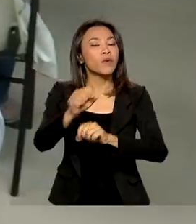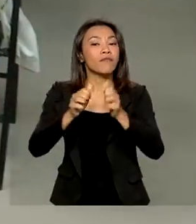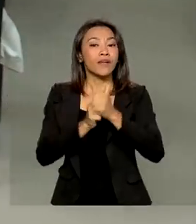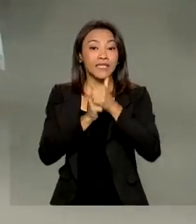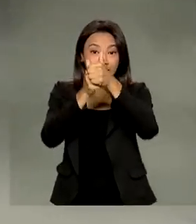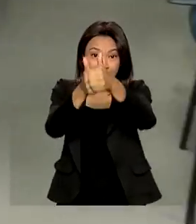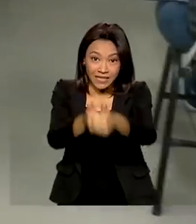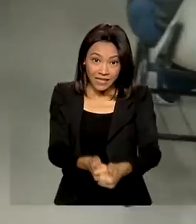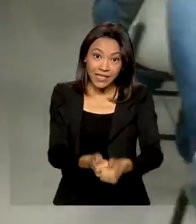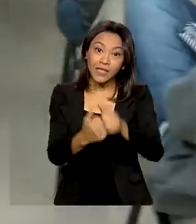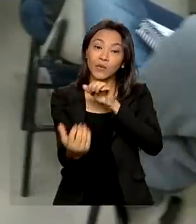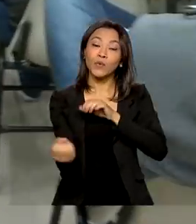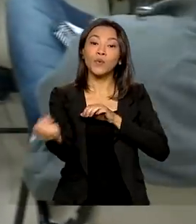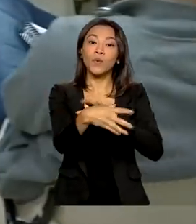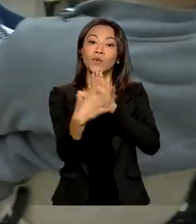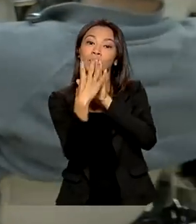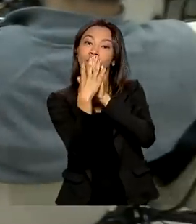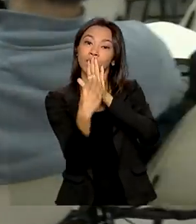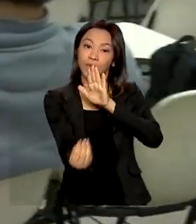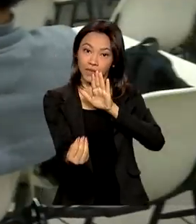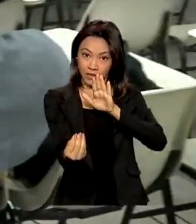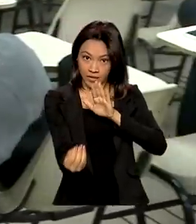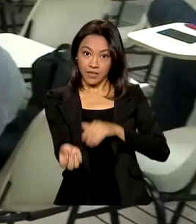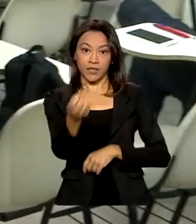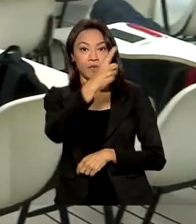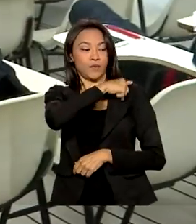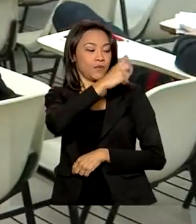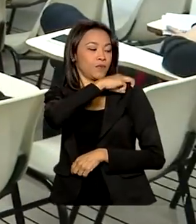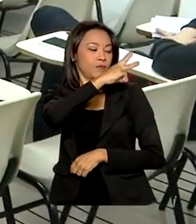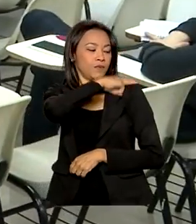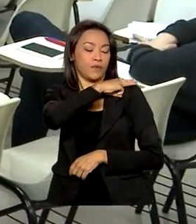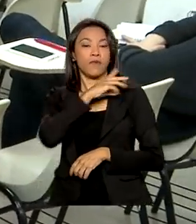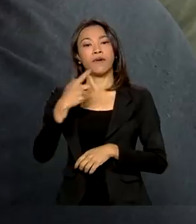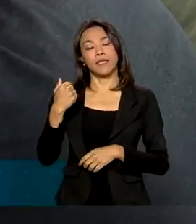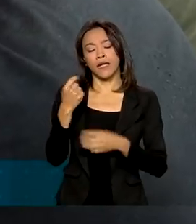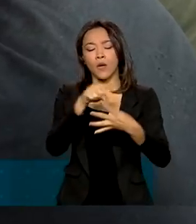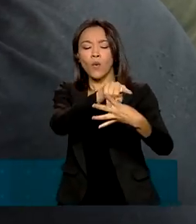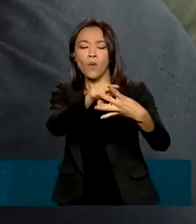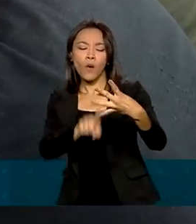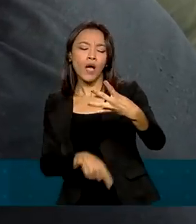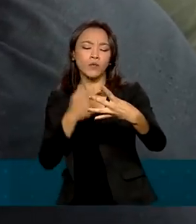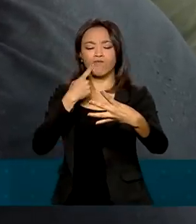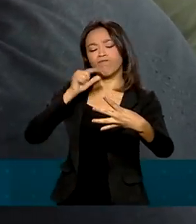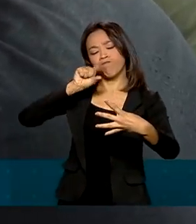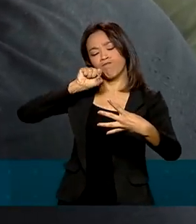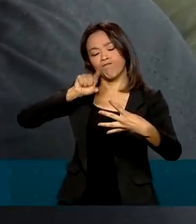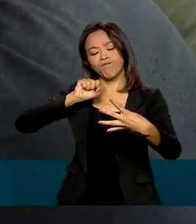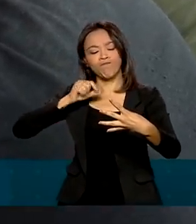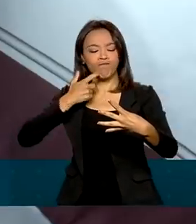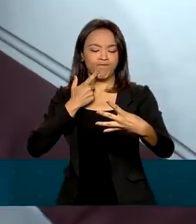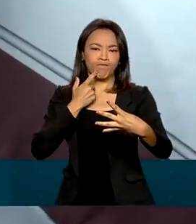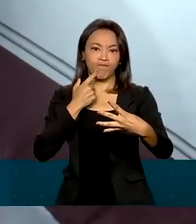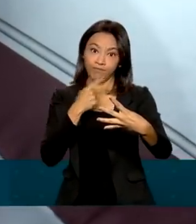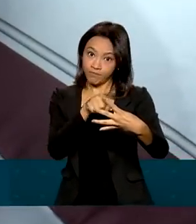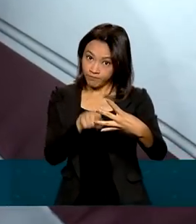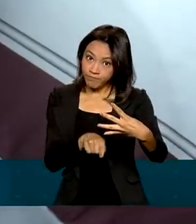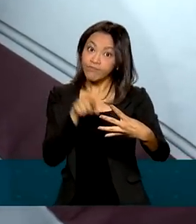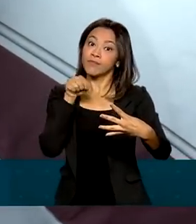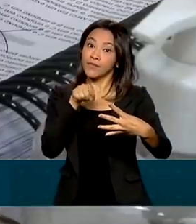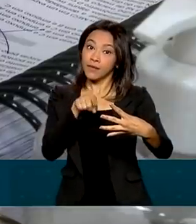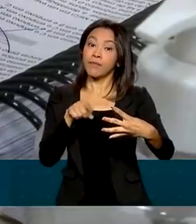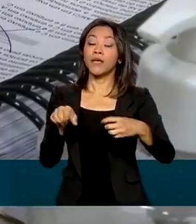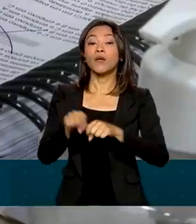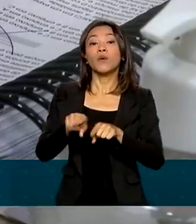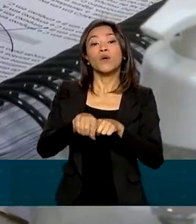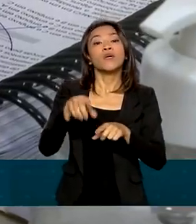itinerário formativo do aluno. O estudante terá quatro opções de escolha, levando em conta também o curso